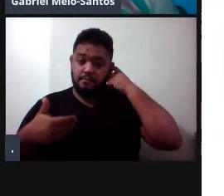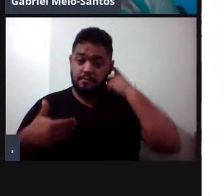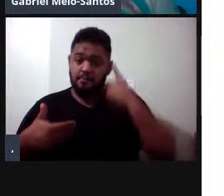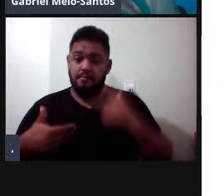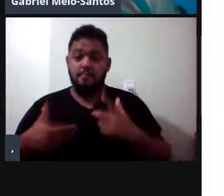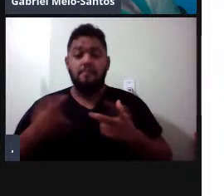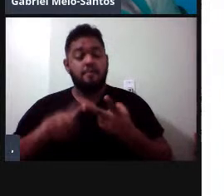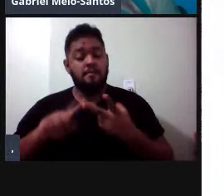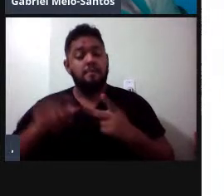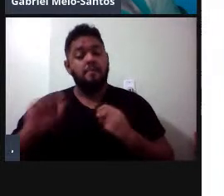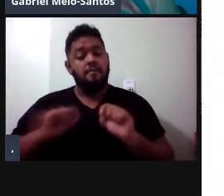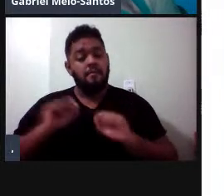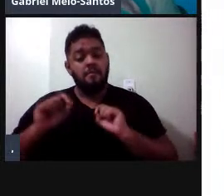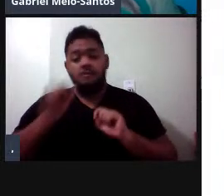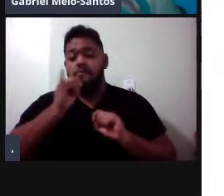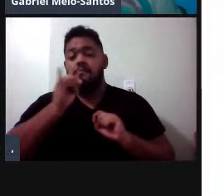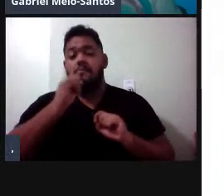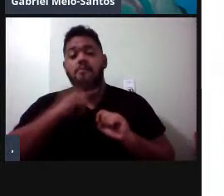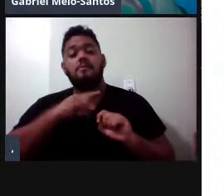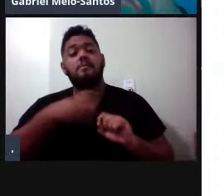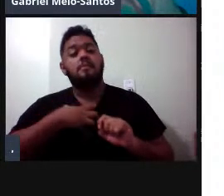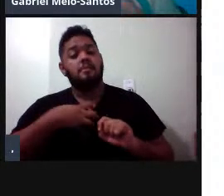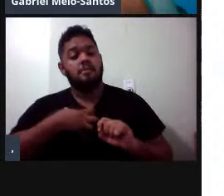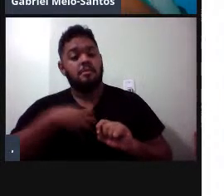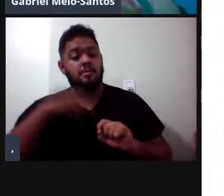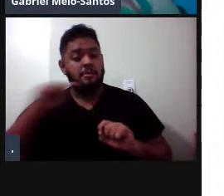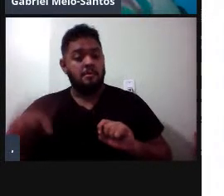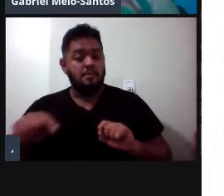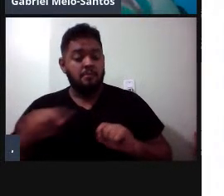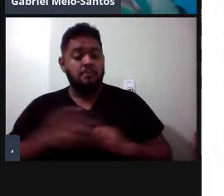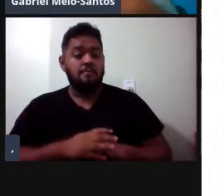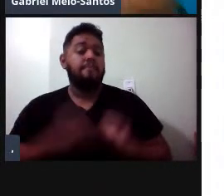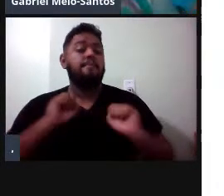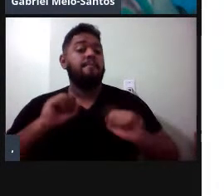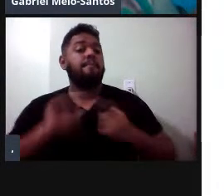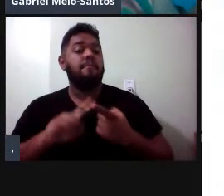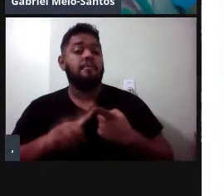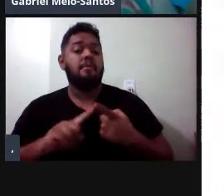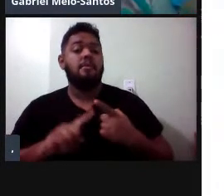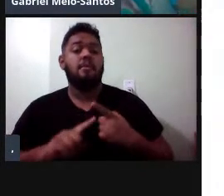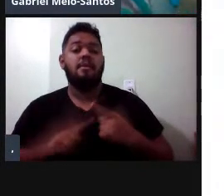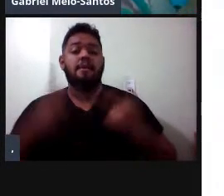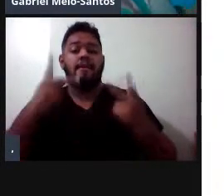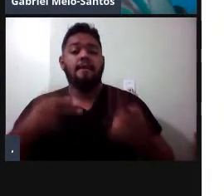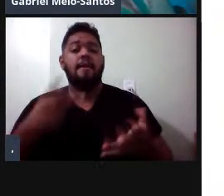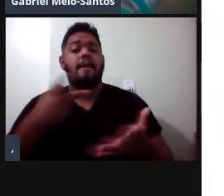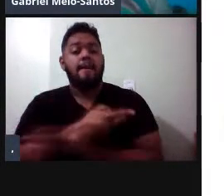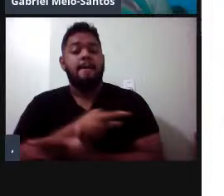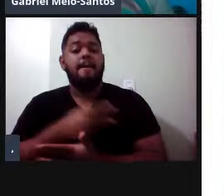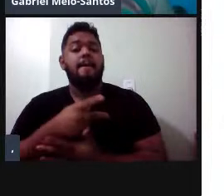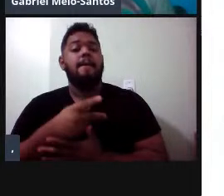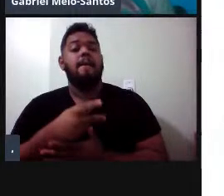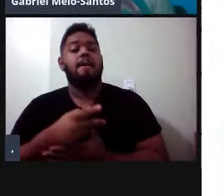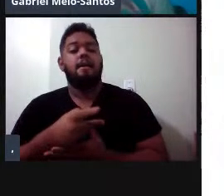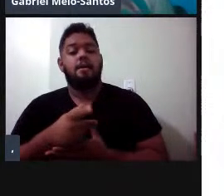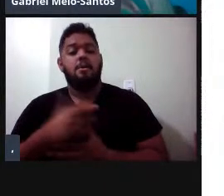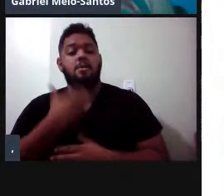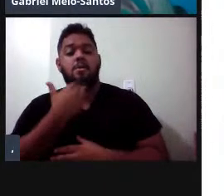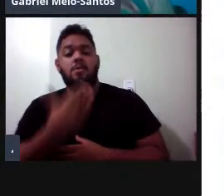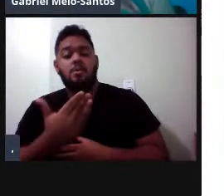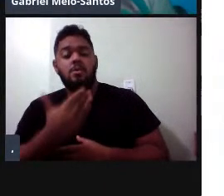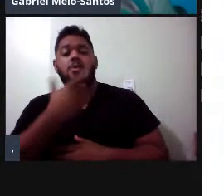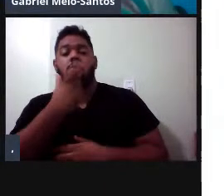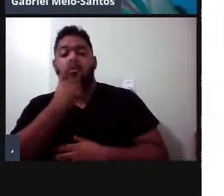provavelmente, de Itucuji também. E elas podem ser ou, como acontece no Orinoco, a espécie marinha que entrou e